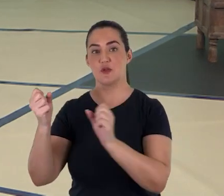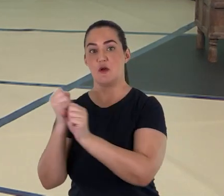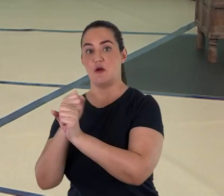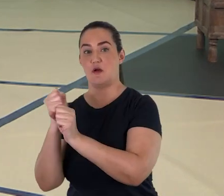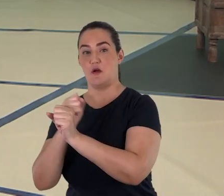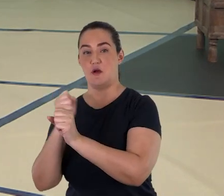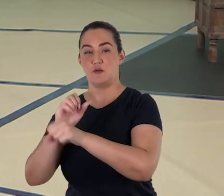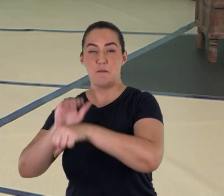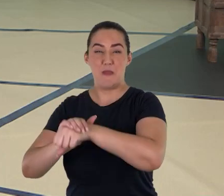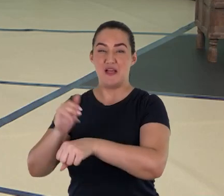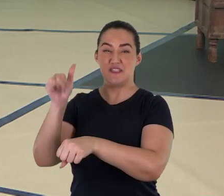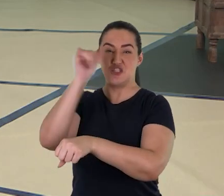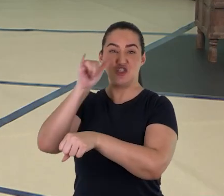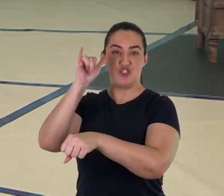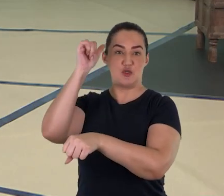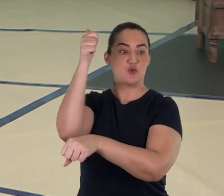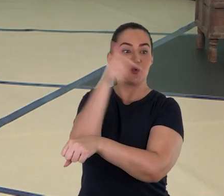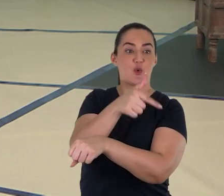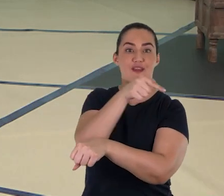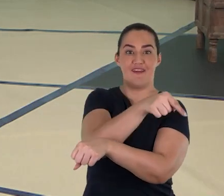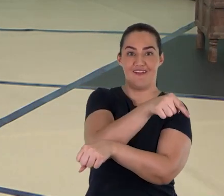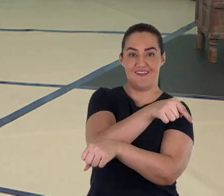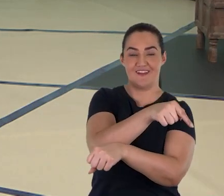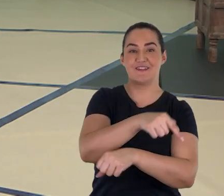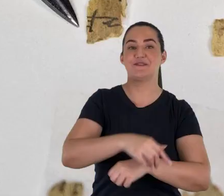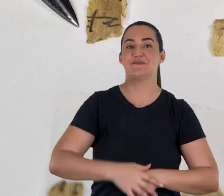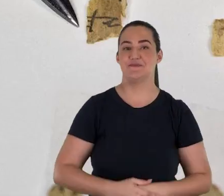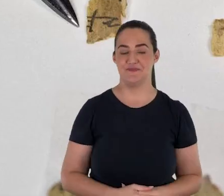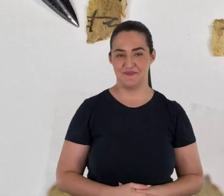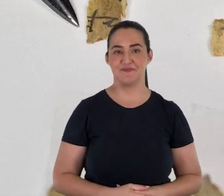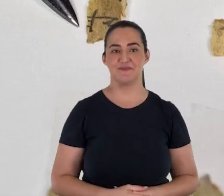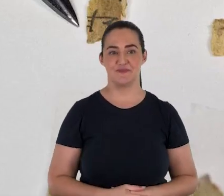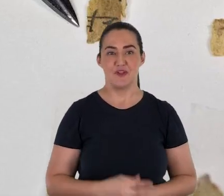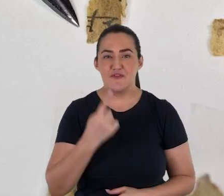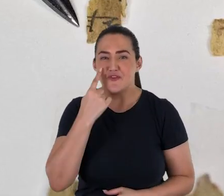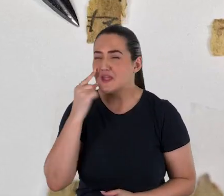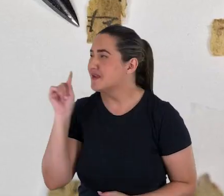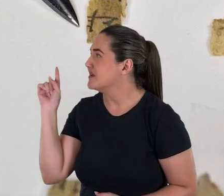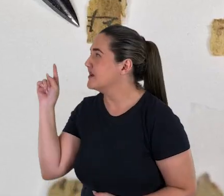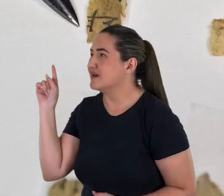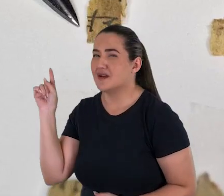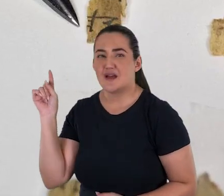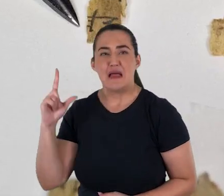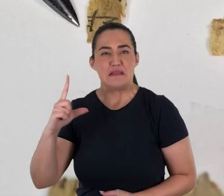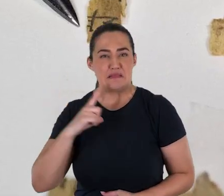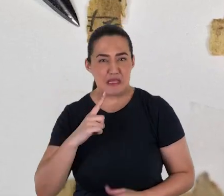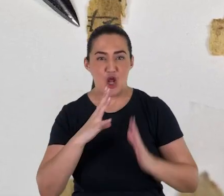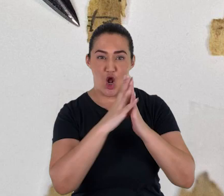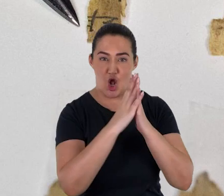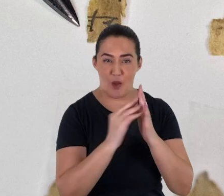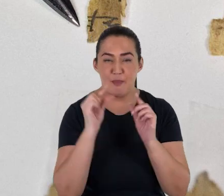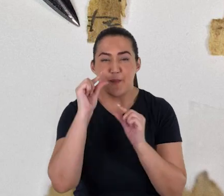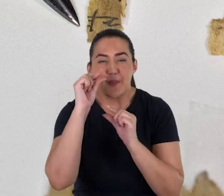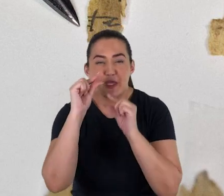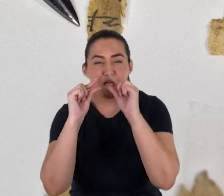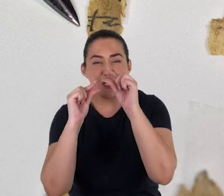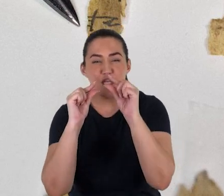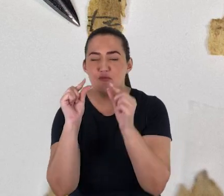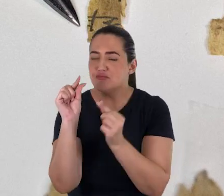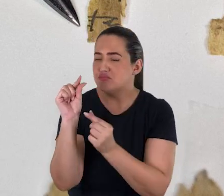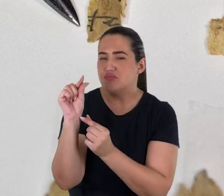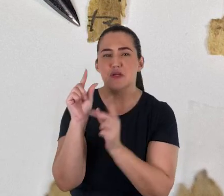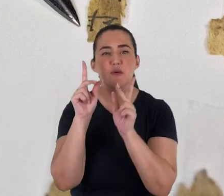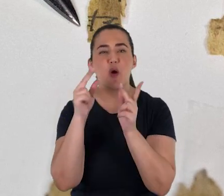antigos do que aqueles textos medievais que todos conheciam. As cópias variavam desde fragmentos pequenos,